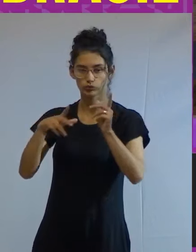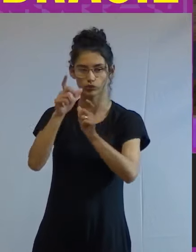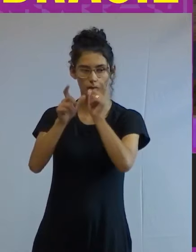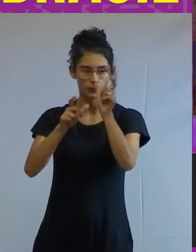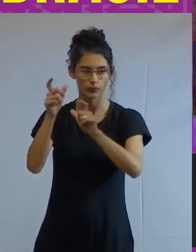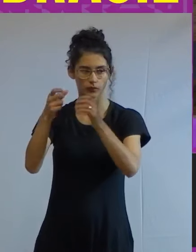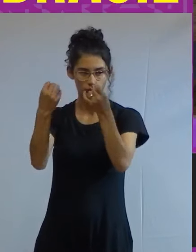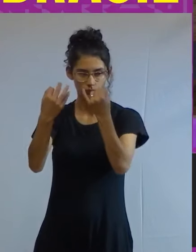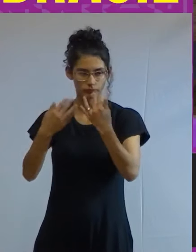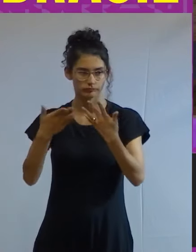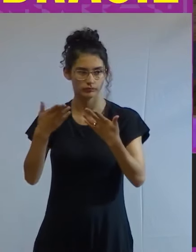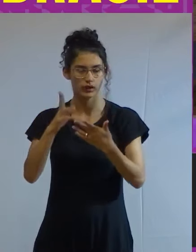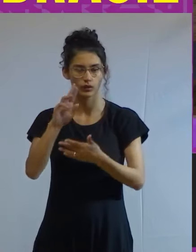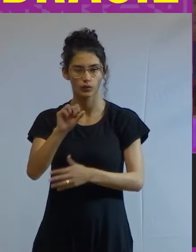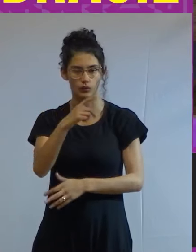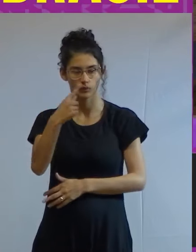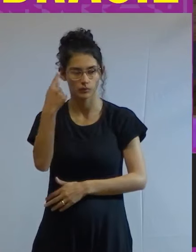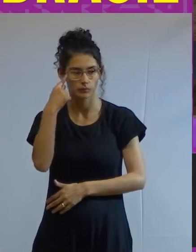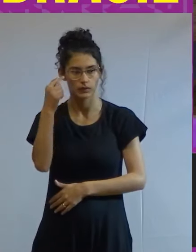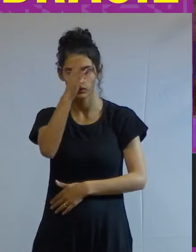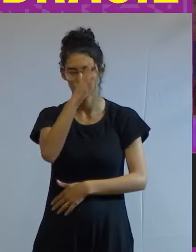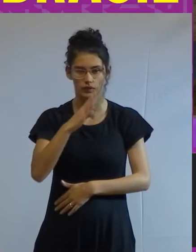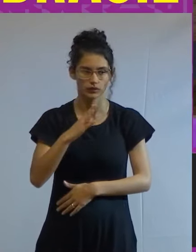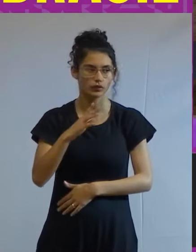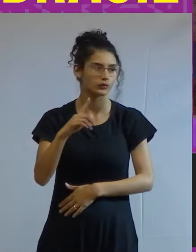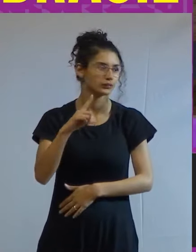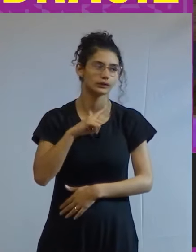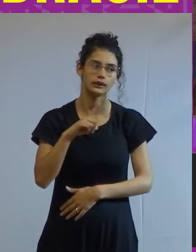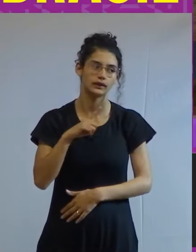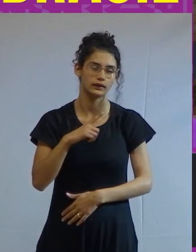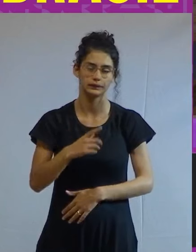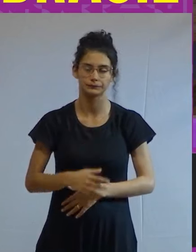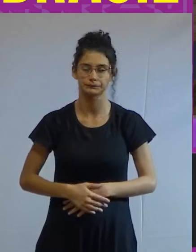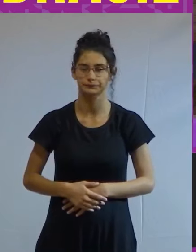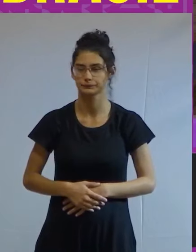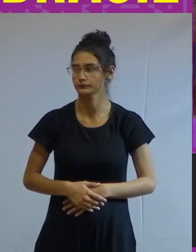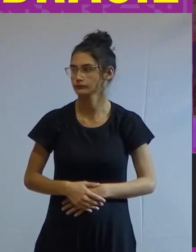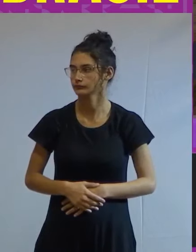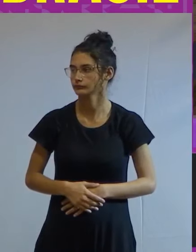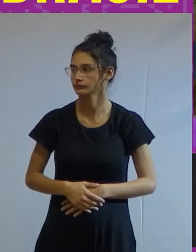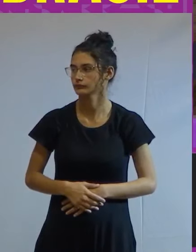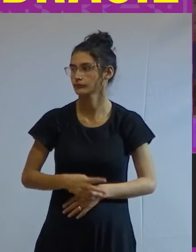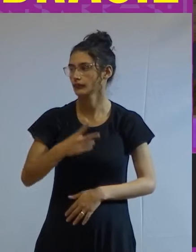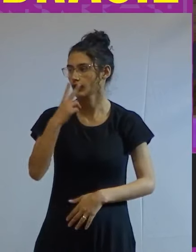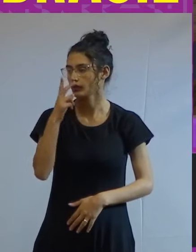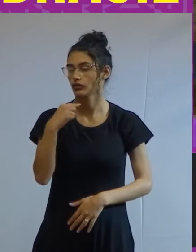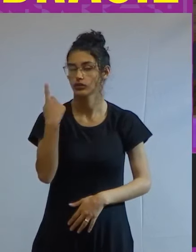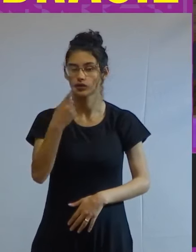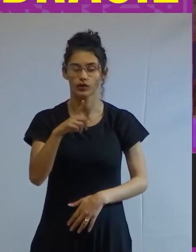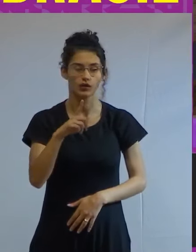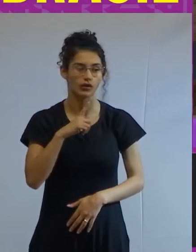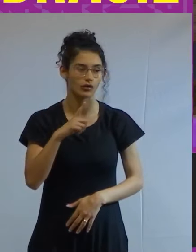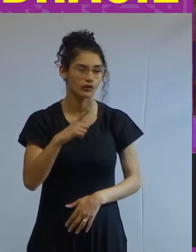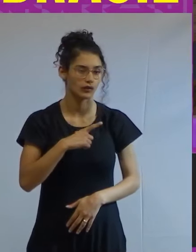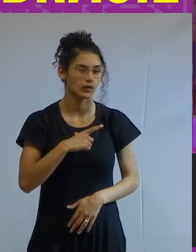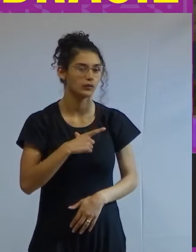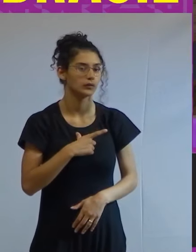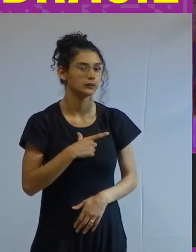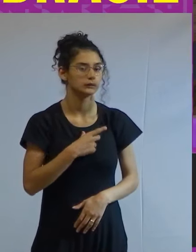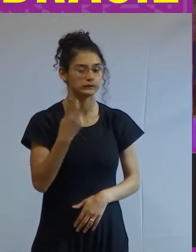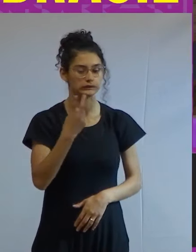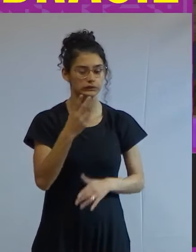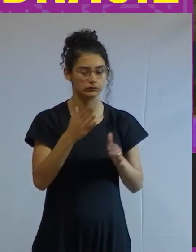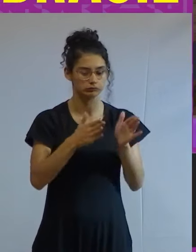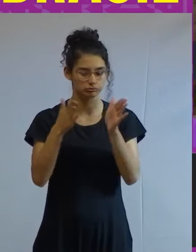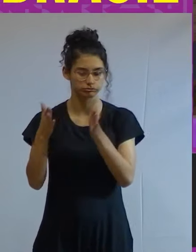USP pensa Brasil não aconteceria nós tivemos essa segunda